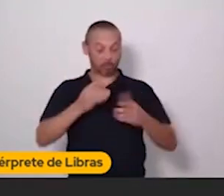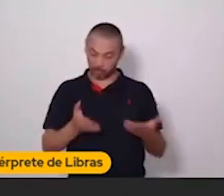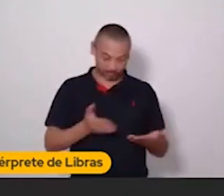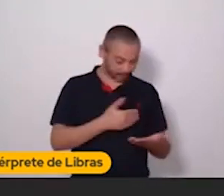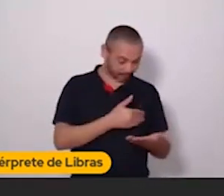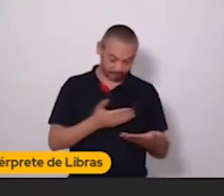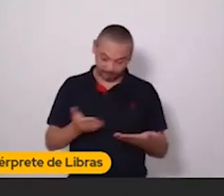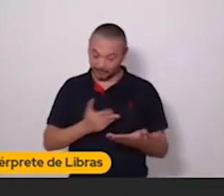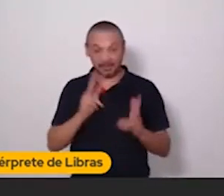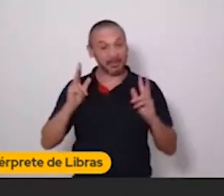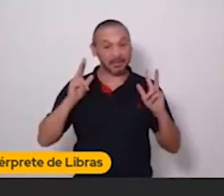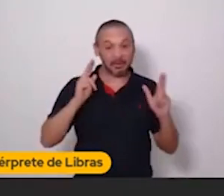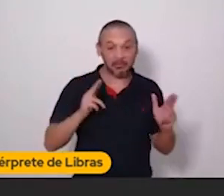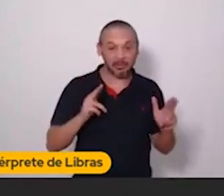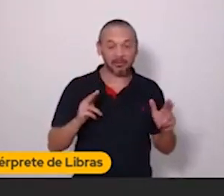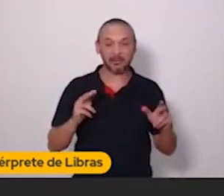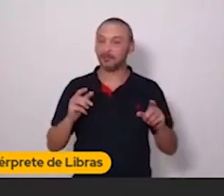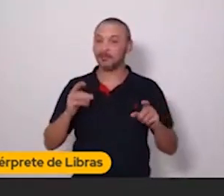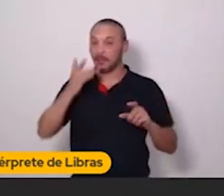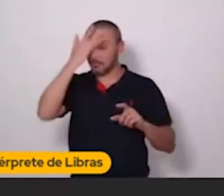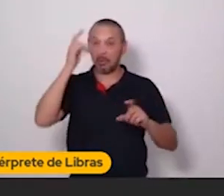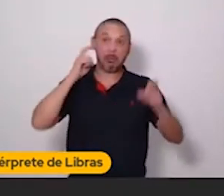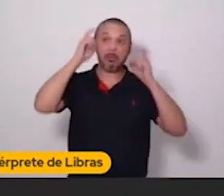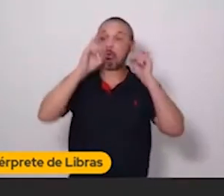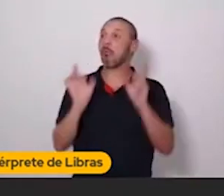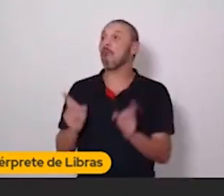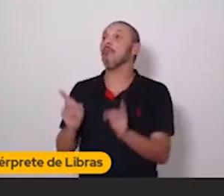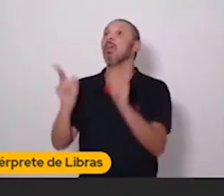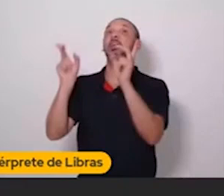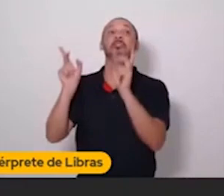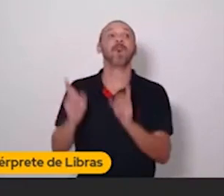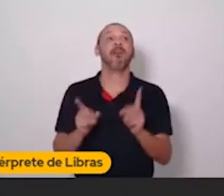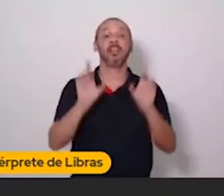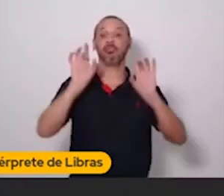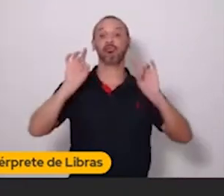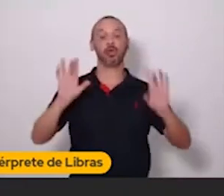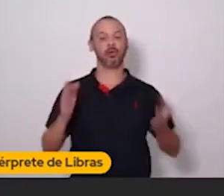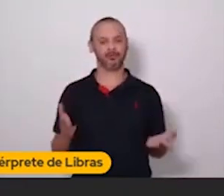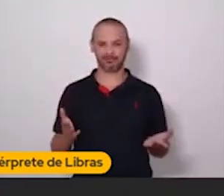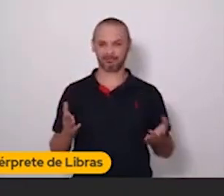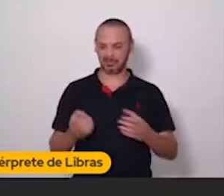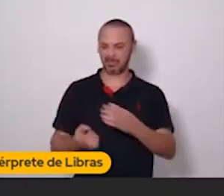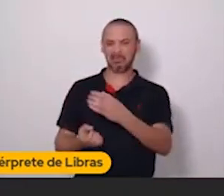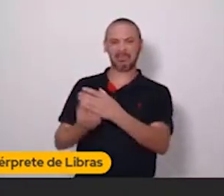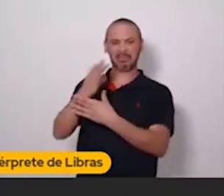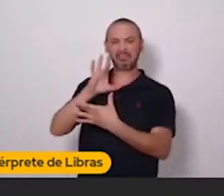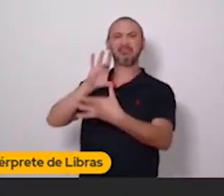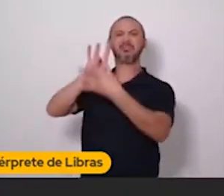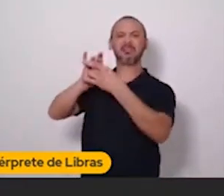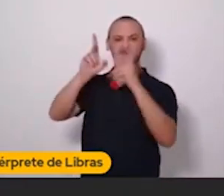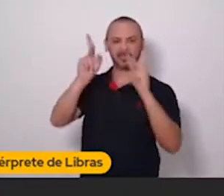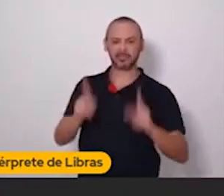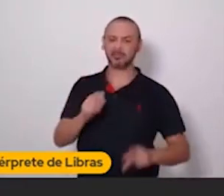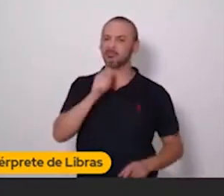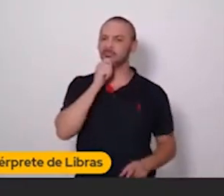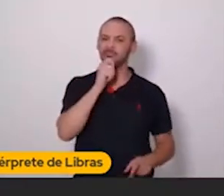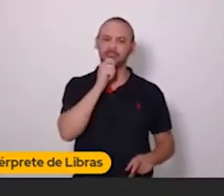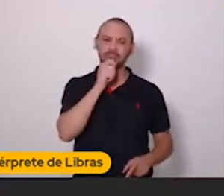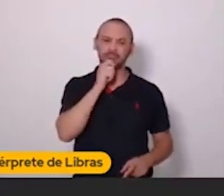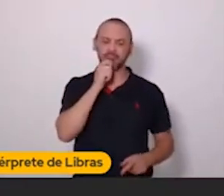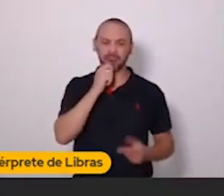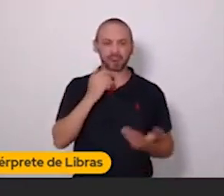É um feed que a pessoa só se preocupa em vender. É um feed que não cria conexão com o público. Que não gera